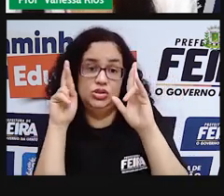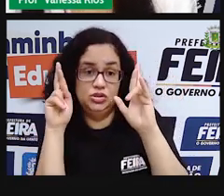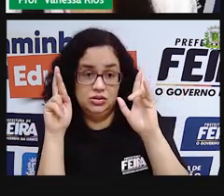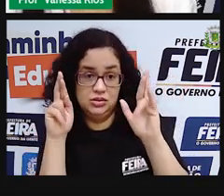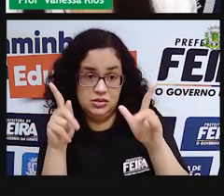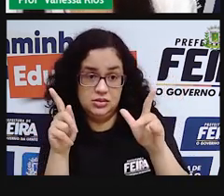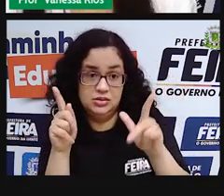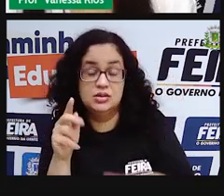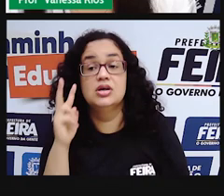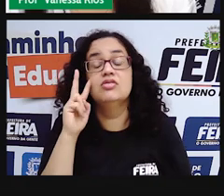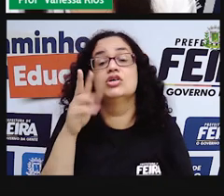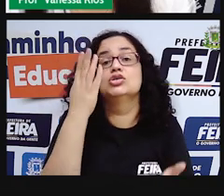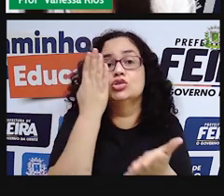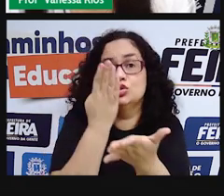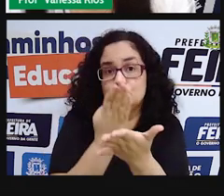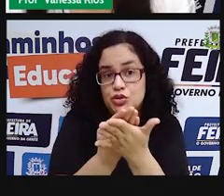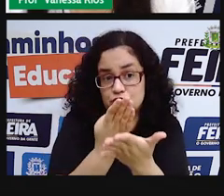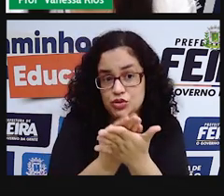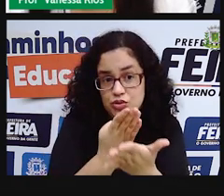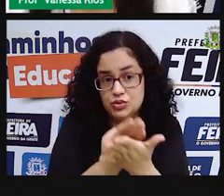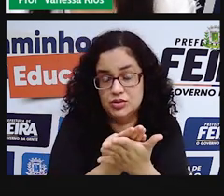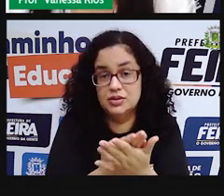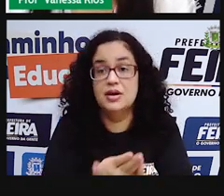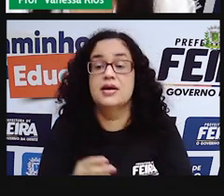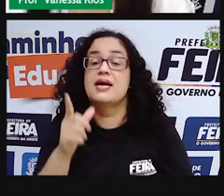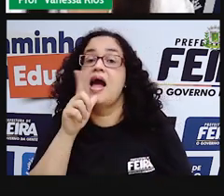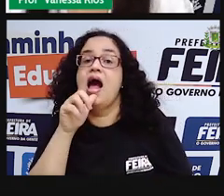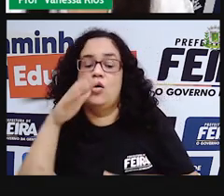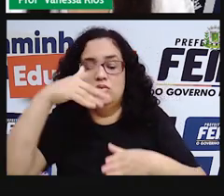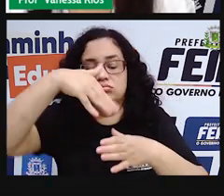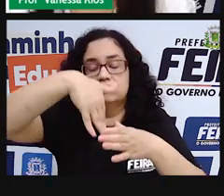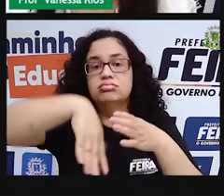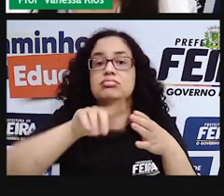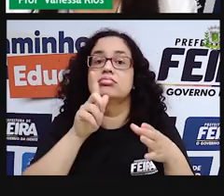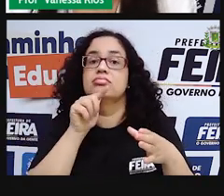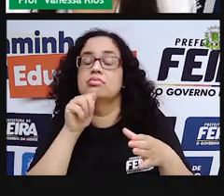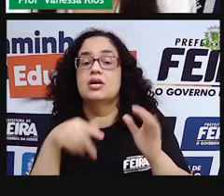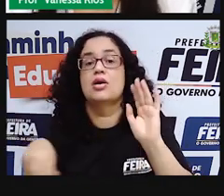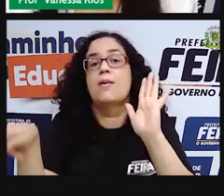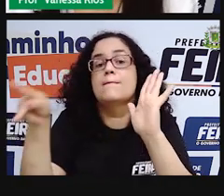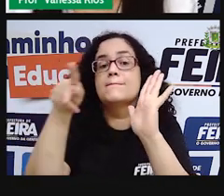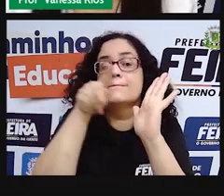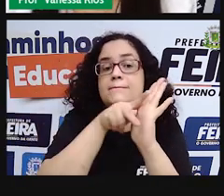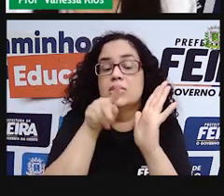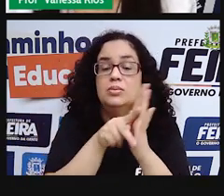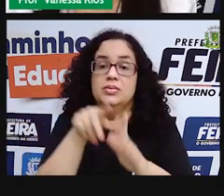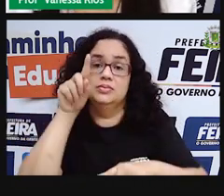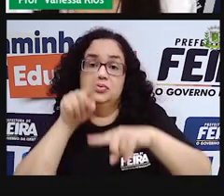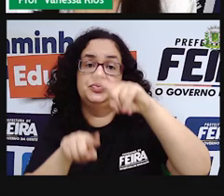é algo que a gente vai estudar. A permeabilidade é uma propriedade do material.